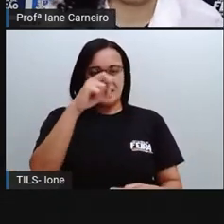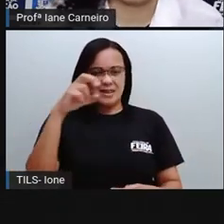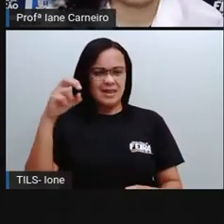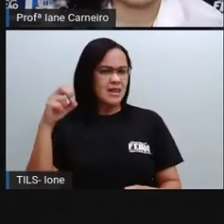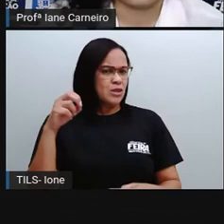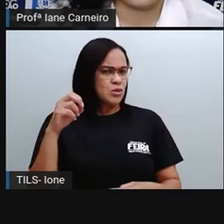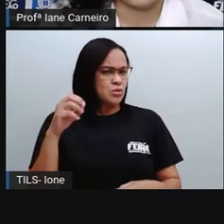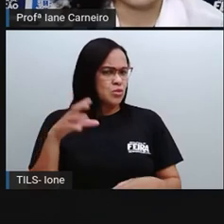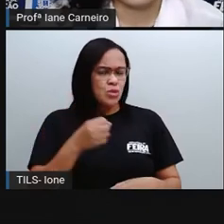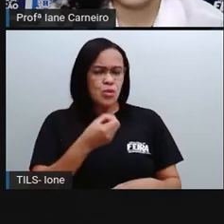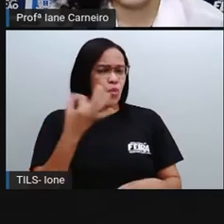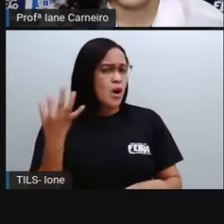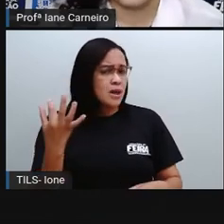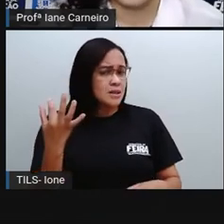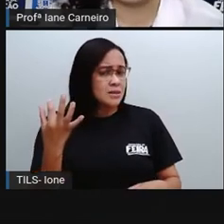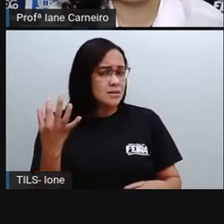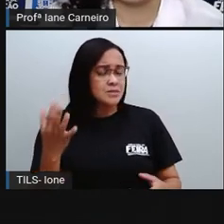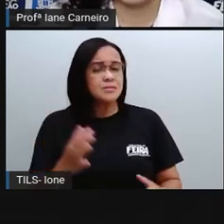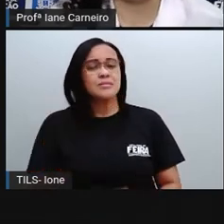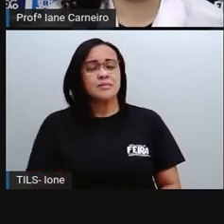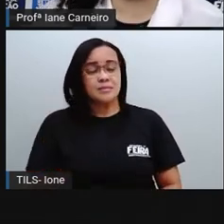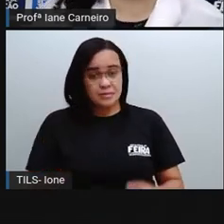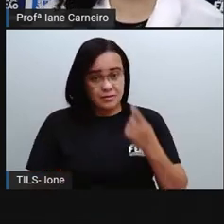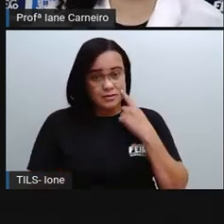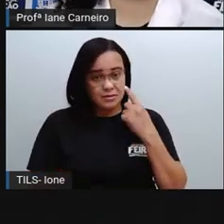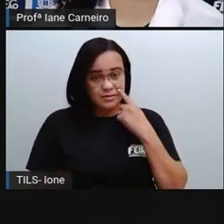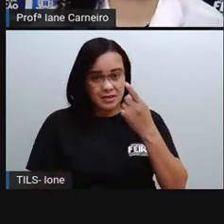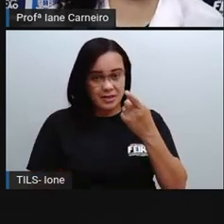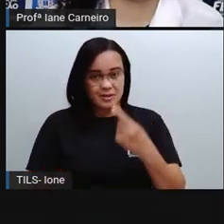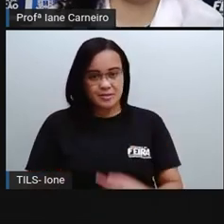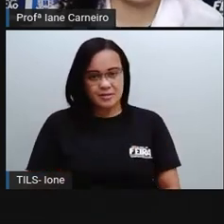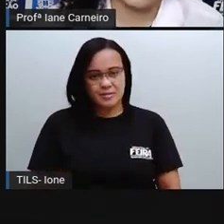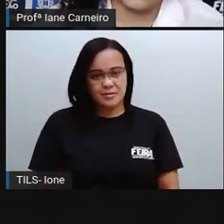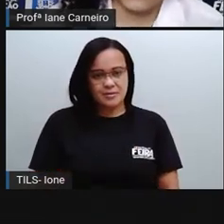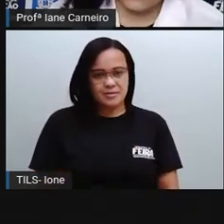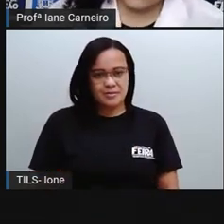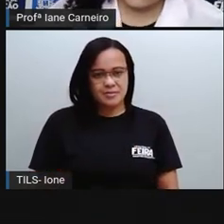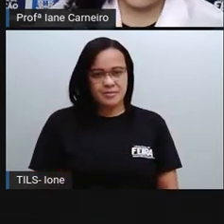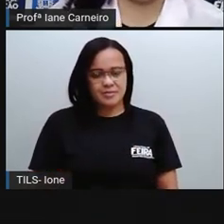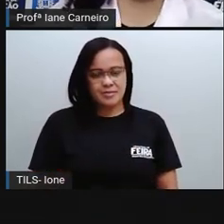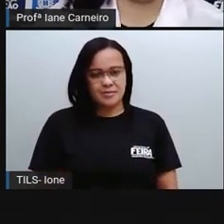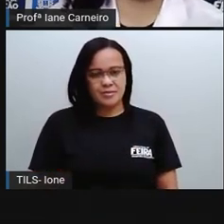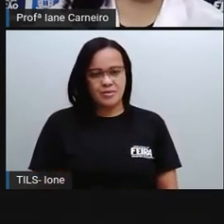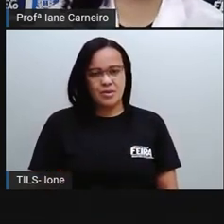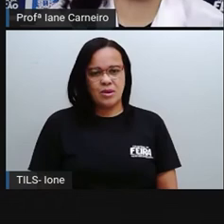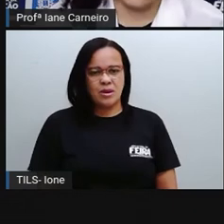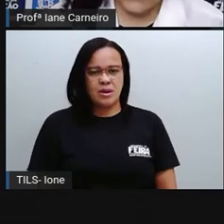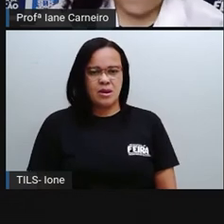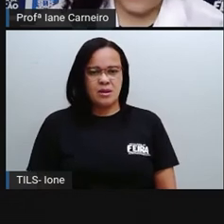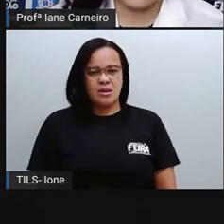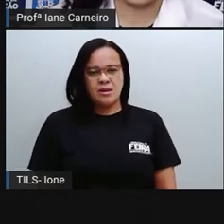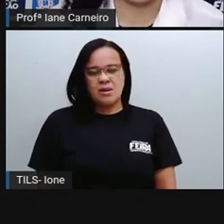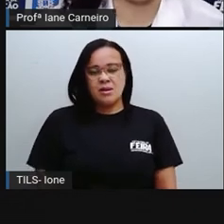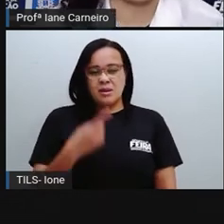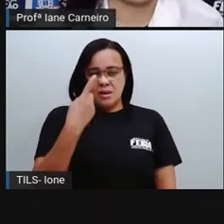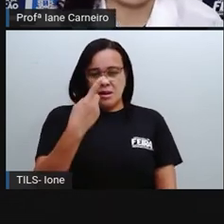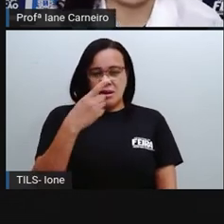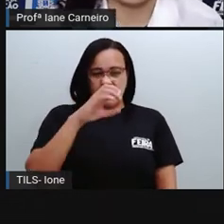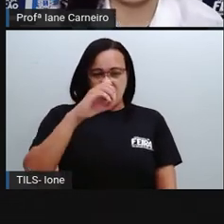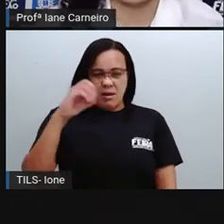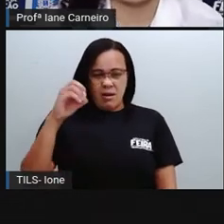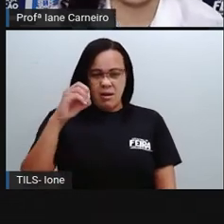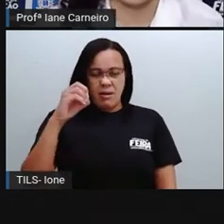formar? Vamos ver? Ó, aqui tem 100. Se eu juntar mais uma barrinha, uma